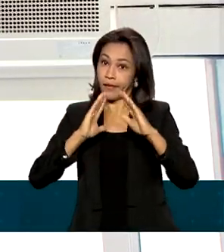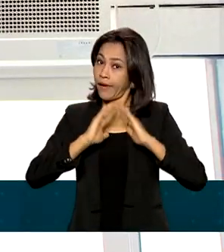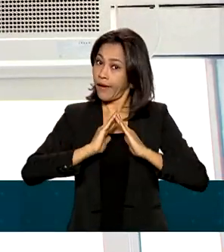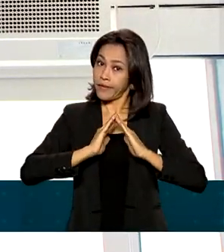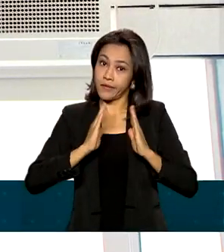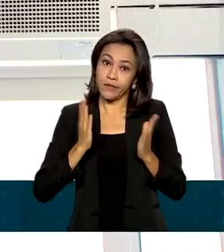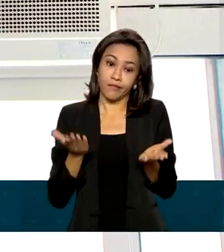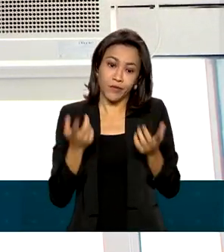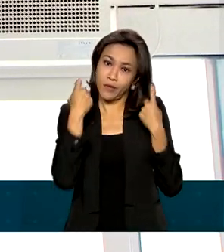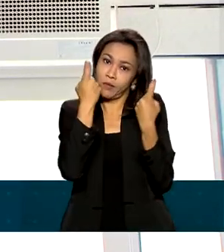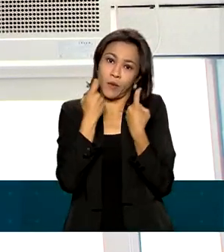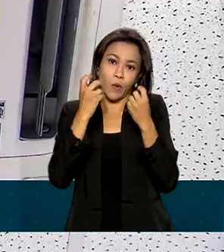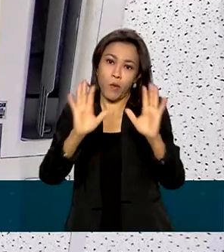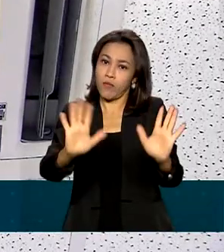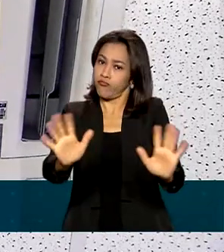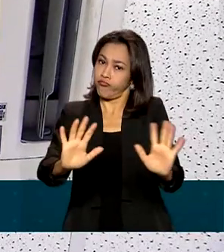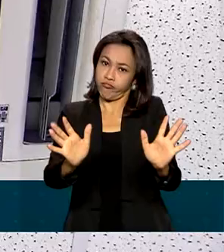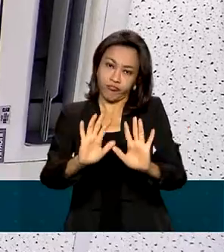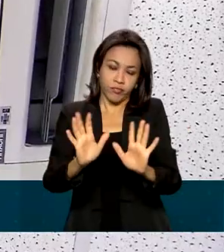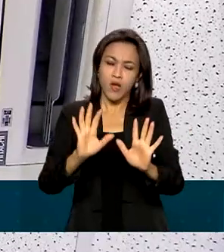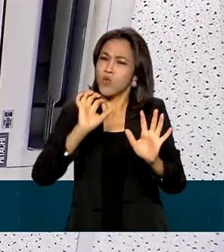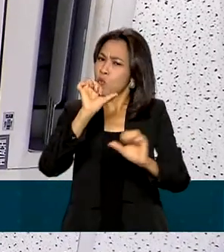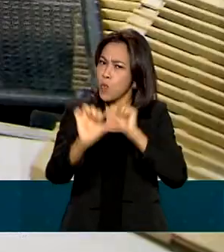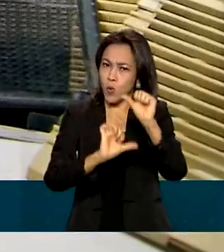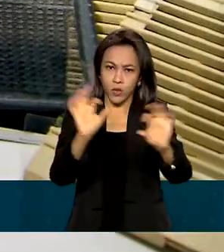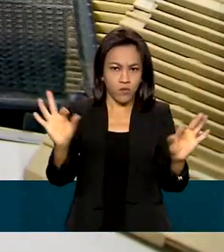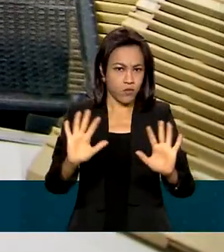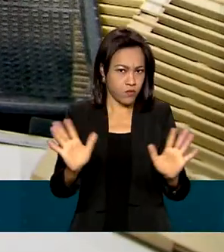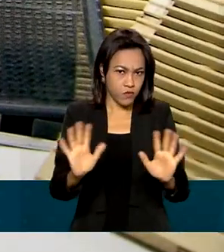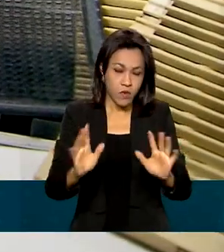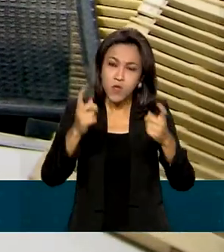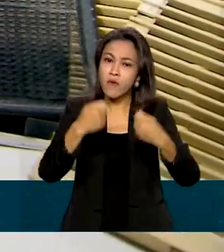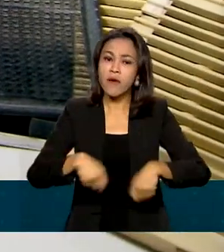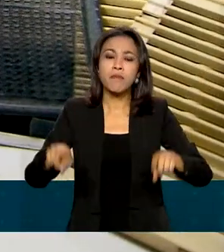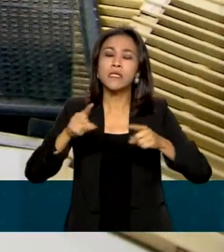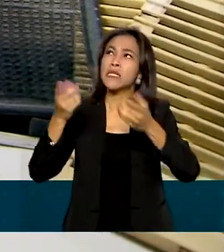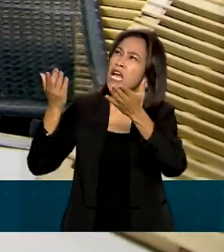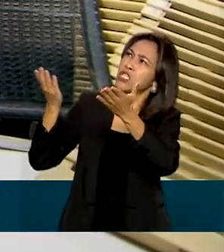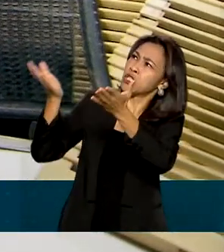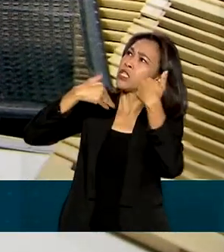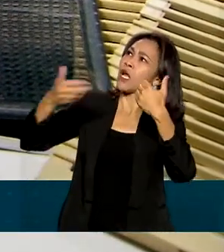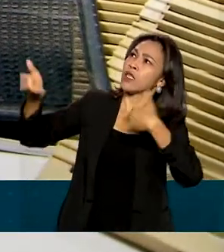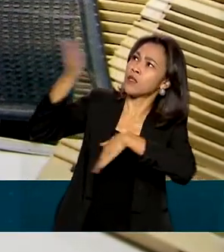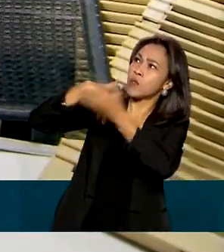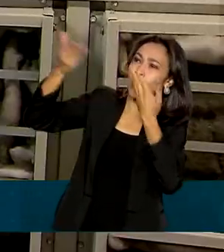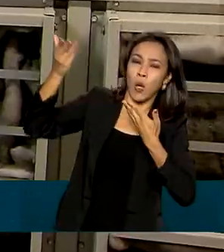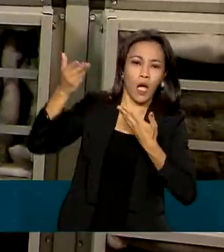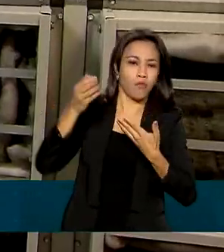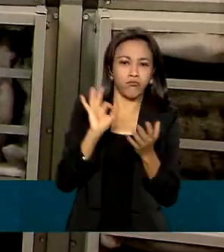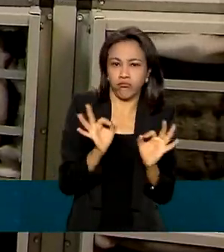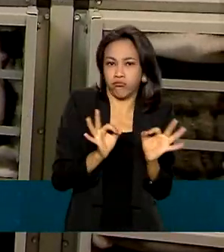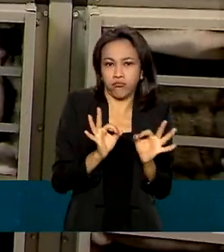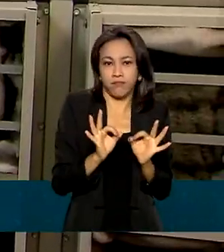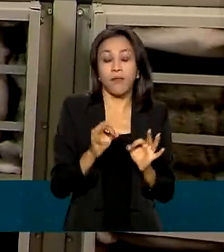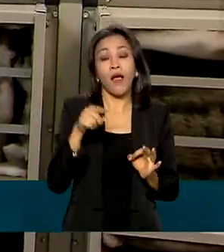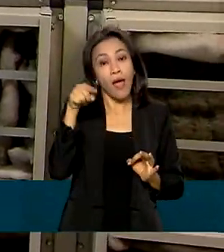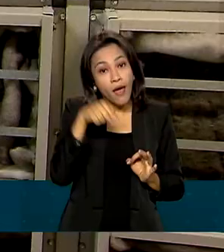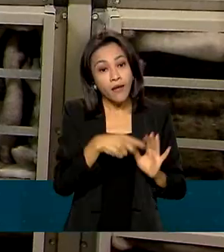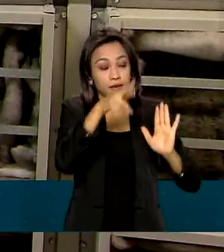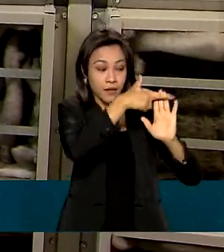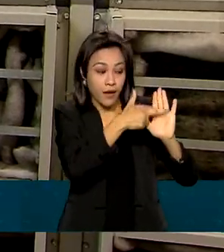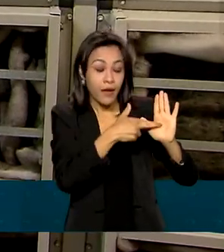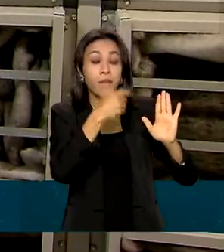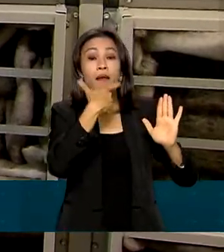não tem que se preocupar. Nada muda. Não vai precisar trocar os aparelhos. As medidas valem para